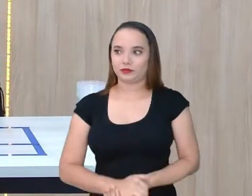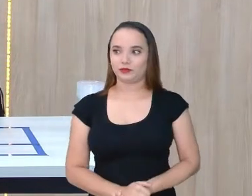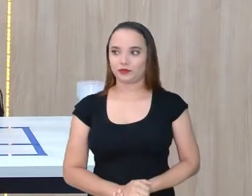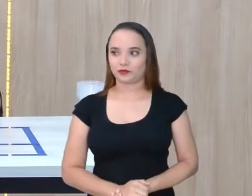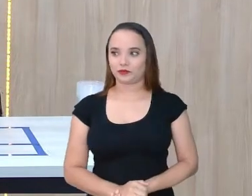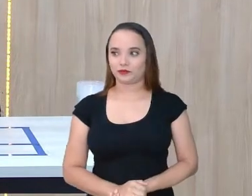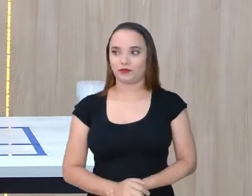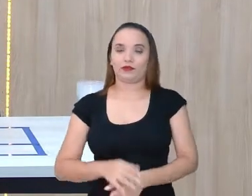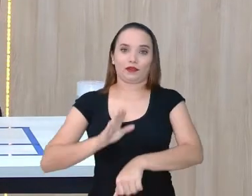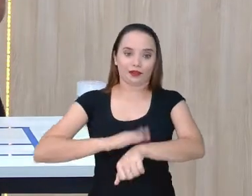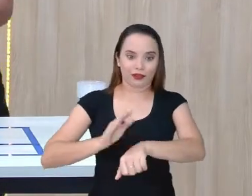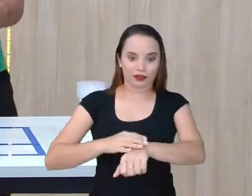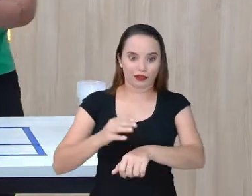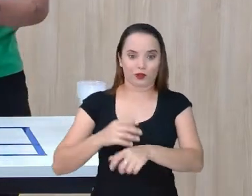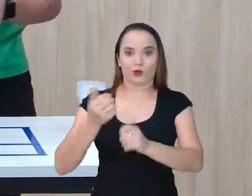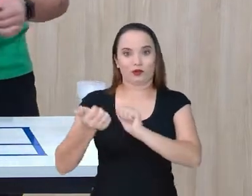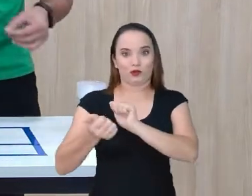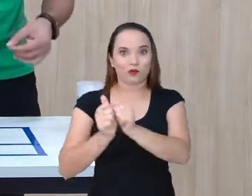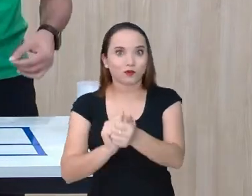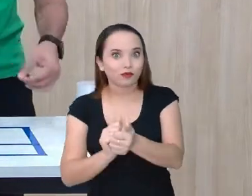E acaba aqui na hora da gente jogar.